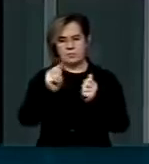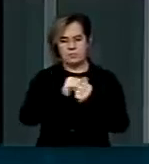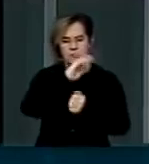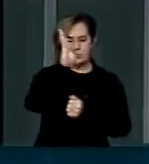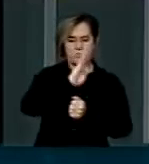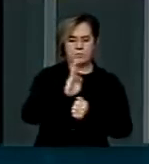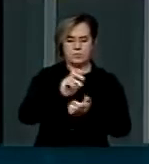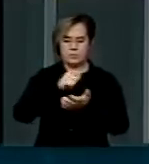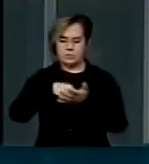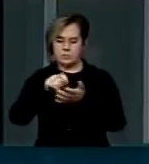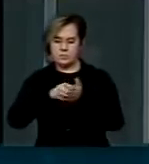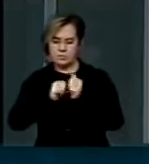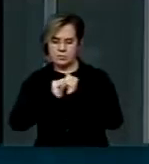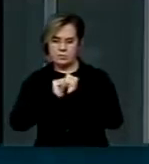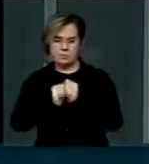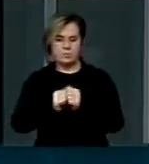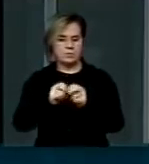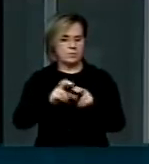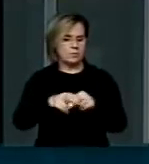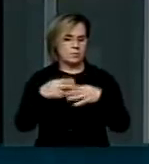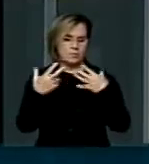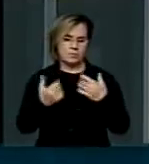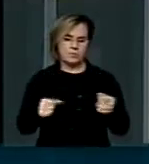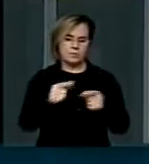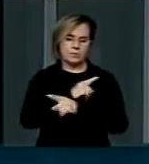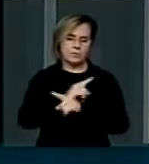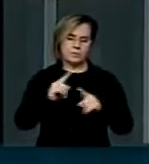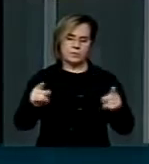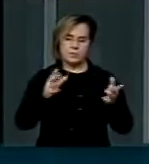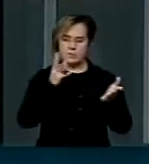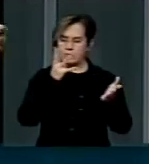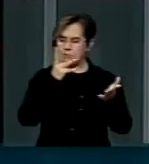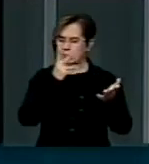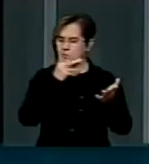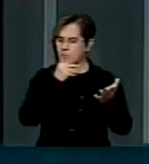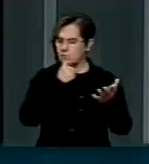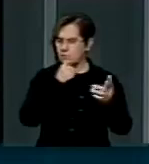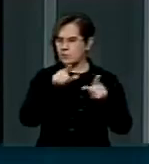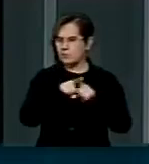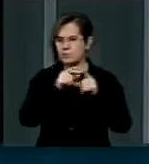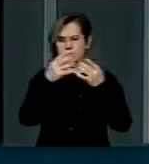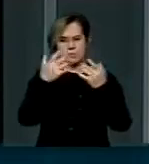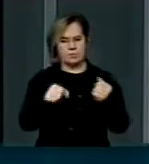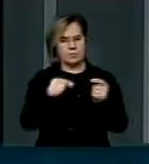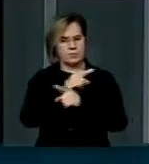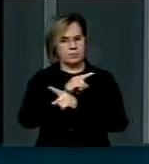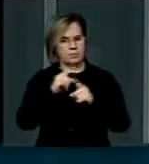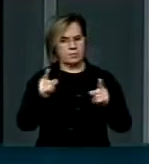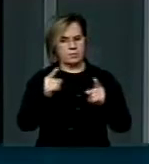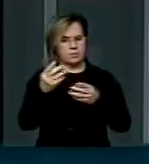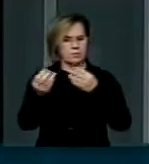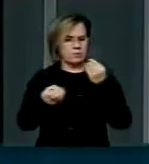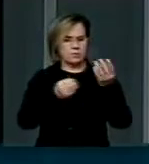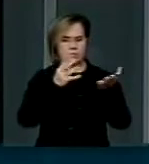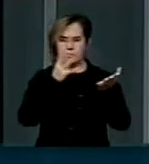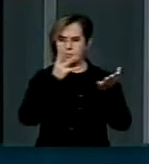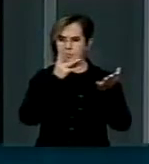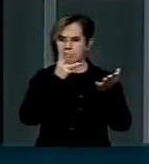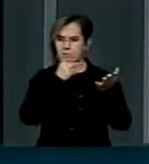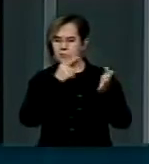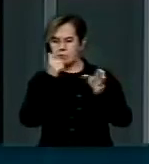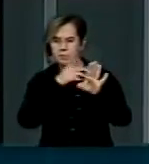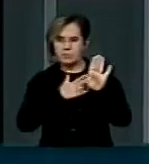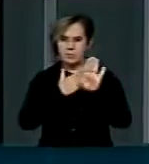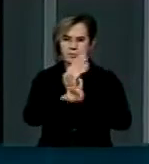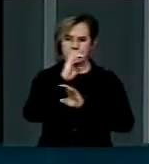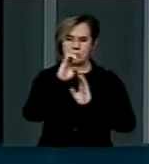signatário. Portanto, é inaceitável a demora, e mais inaceitável ainda, a demora de aprovar uma